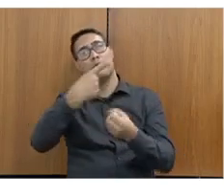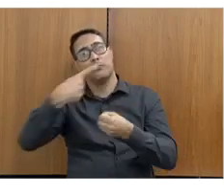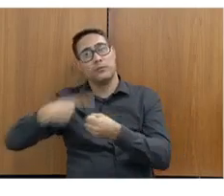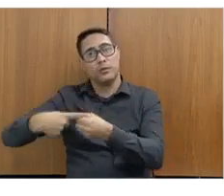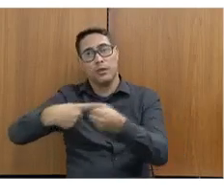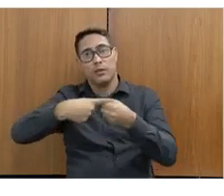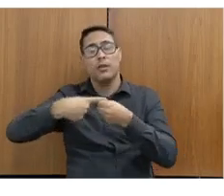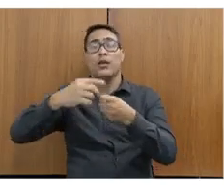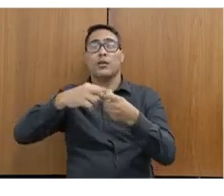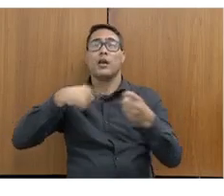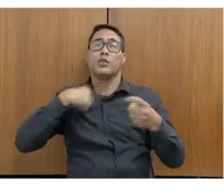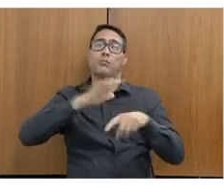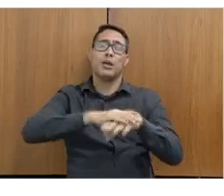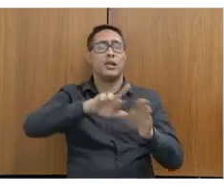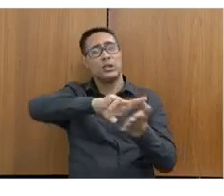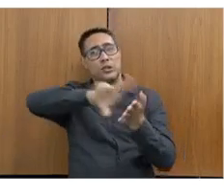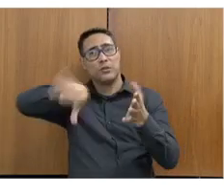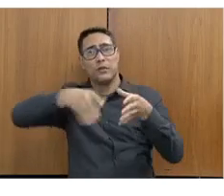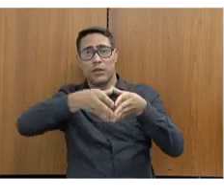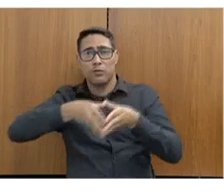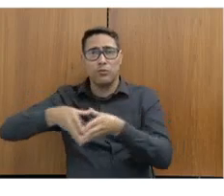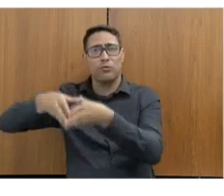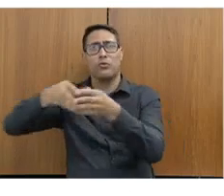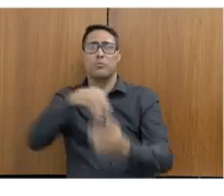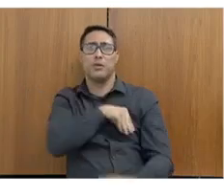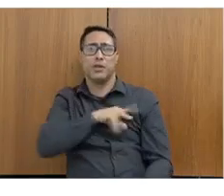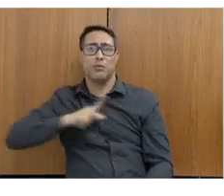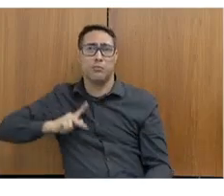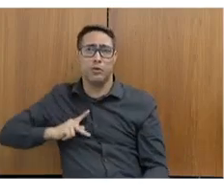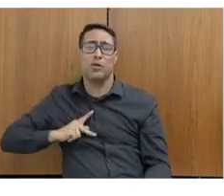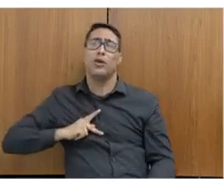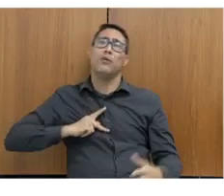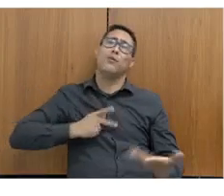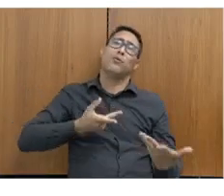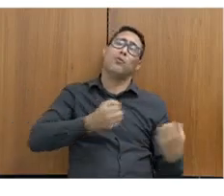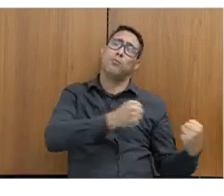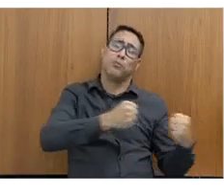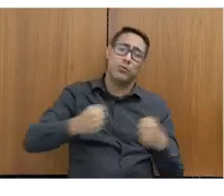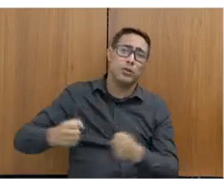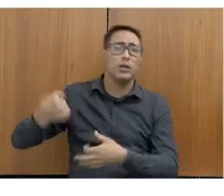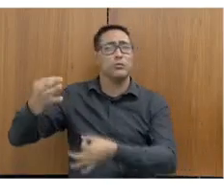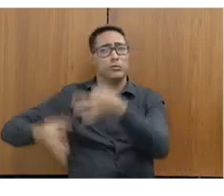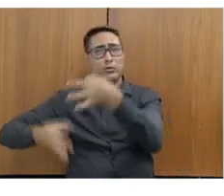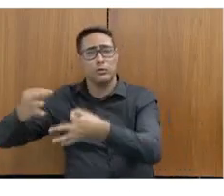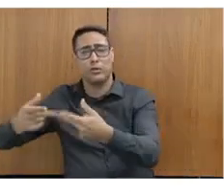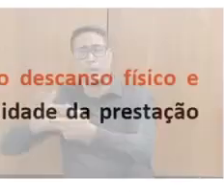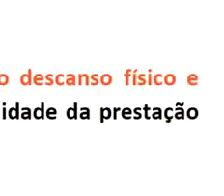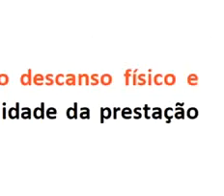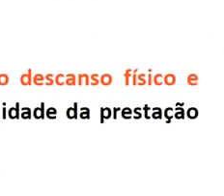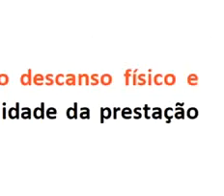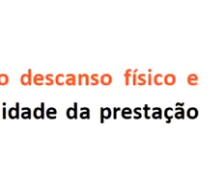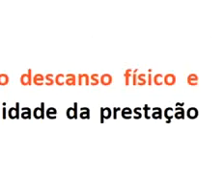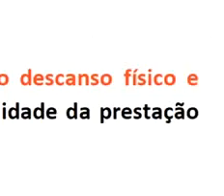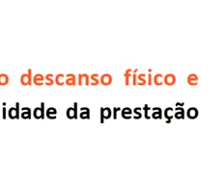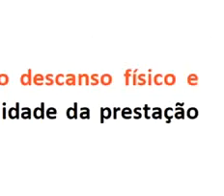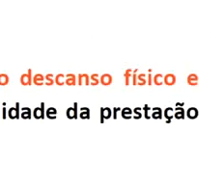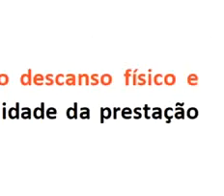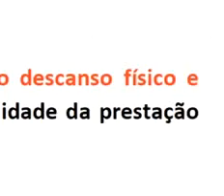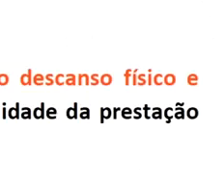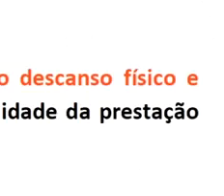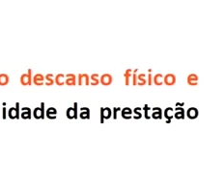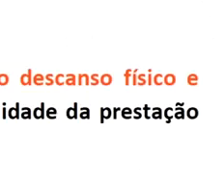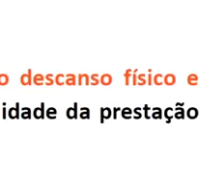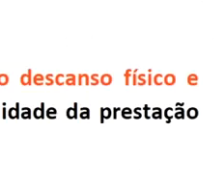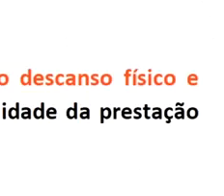dividido entre inúmeras instituições. Ministério Público, Poder Judiciário, e inúmeros grupos táticos também. A própria